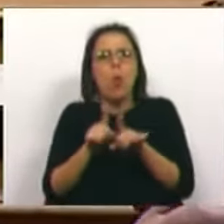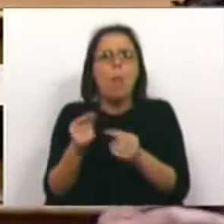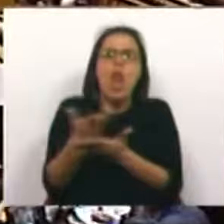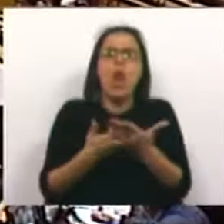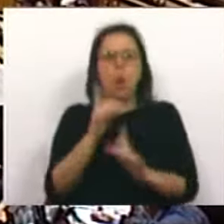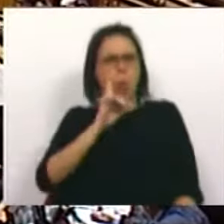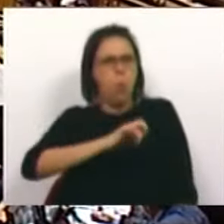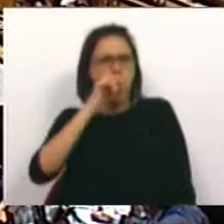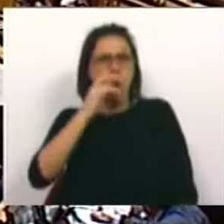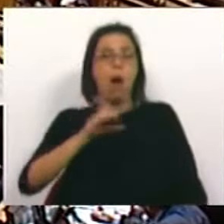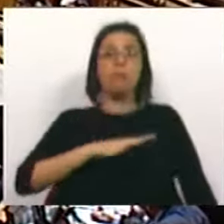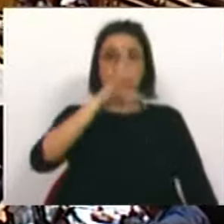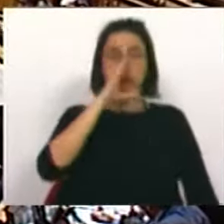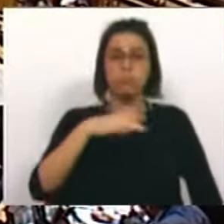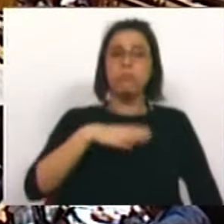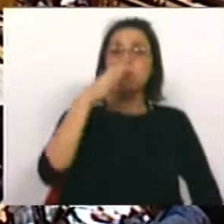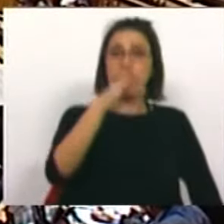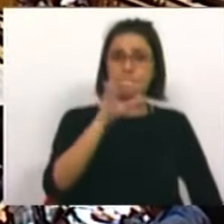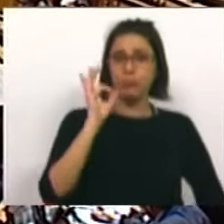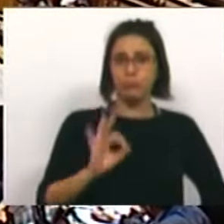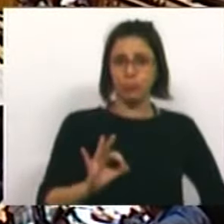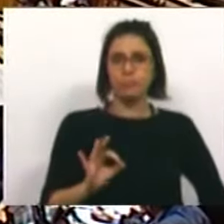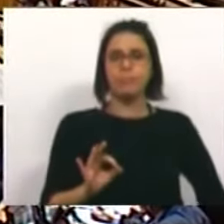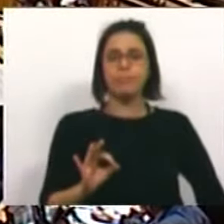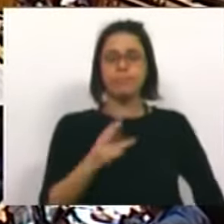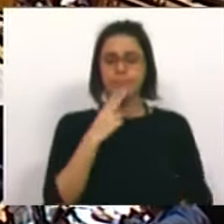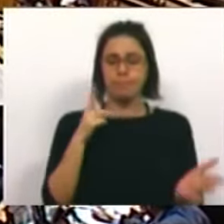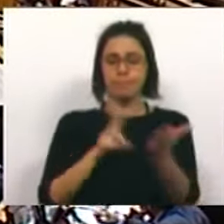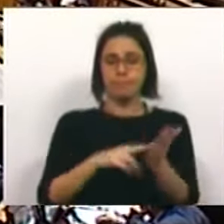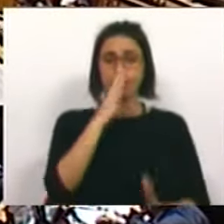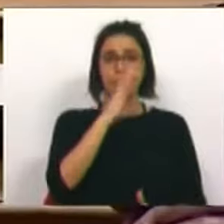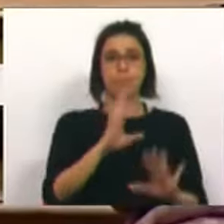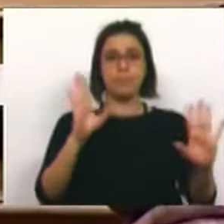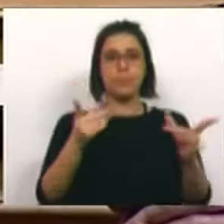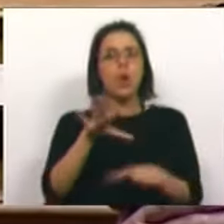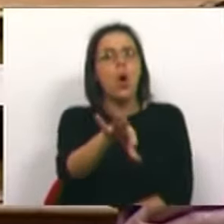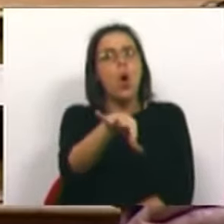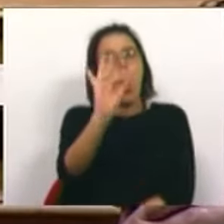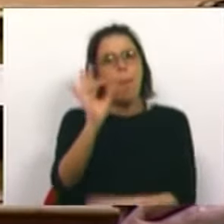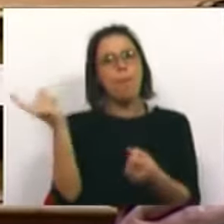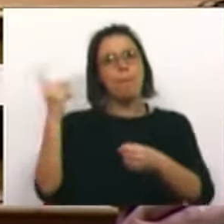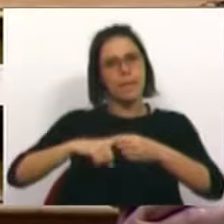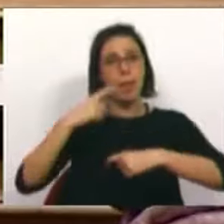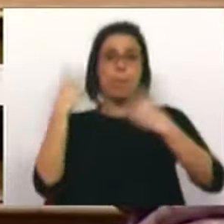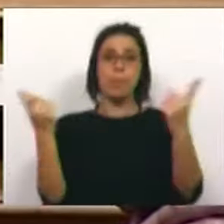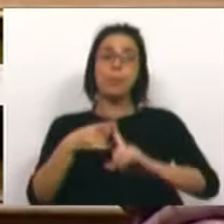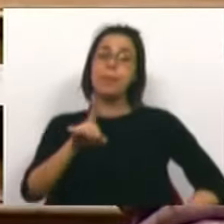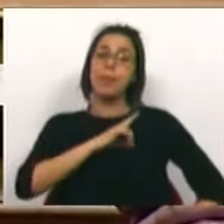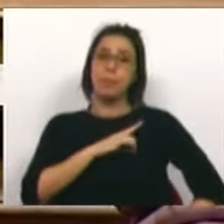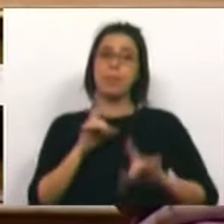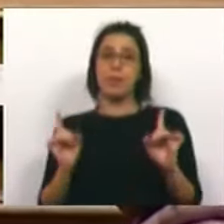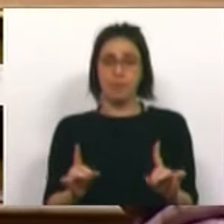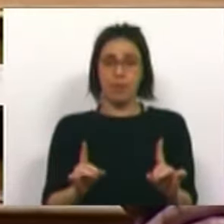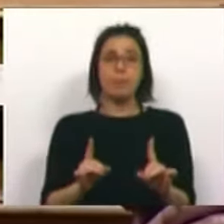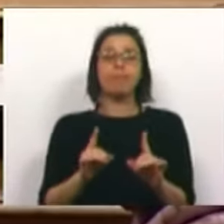Sr. Ministro, gostaríamos de lhe dizer com toda a franqueza, a opção por uma parceria pública ou privada